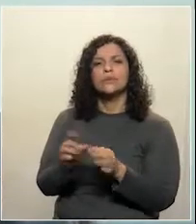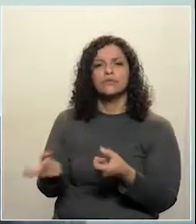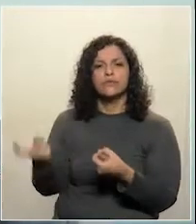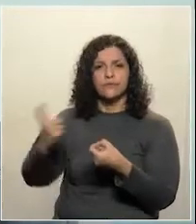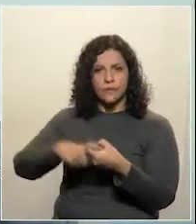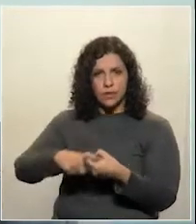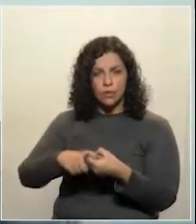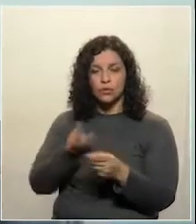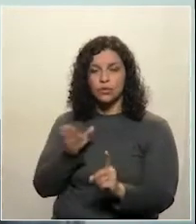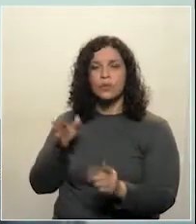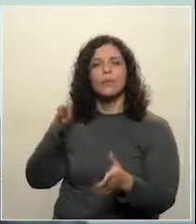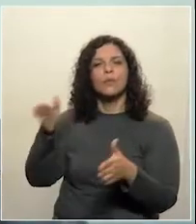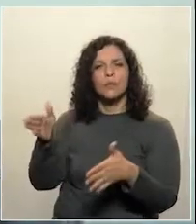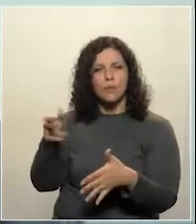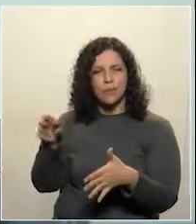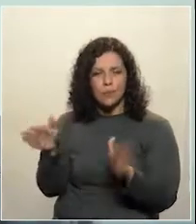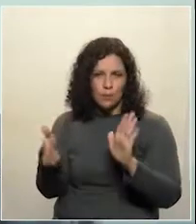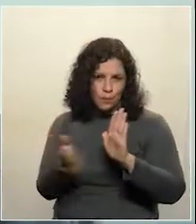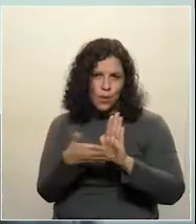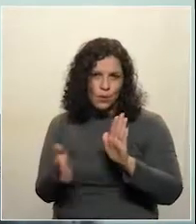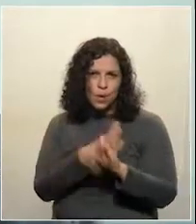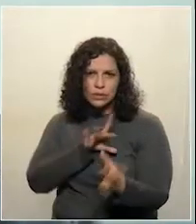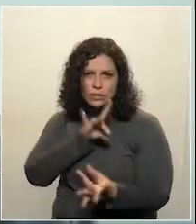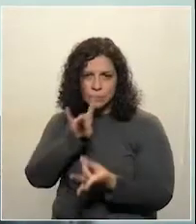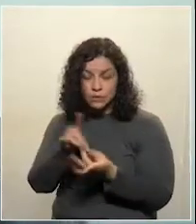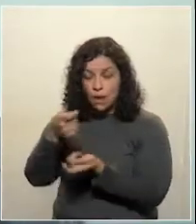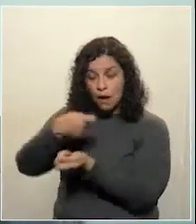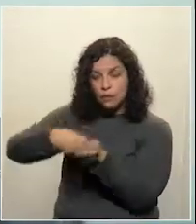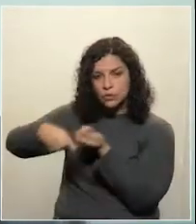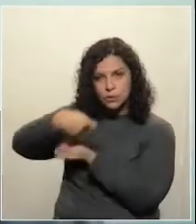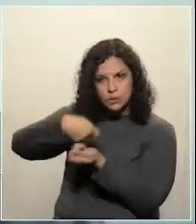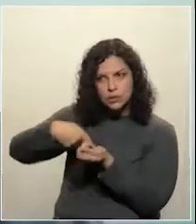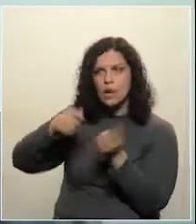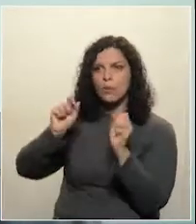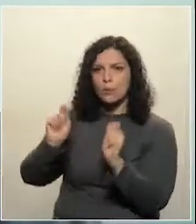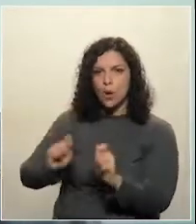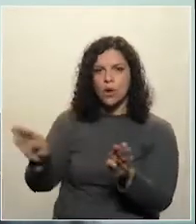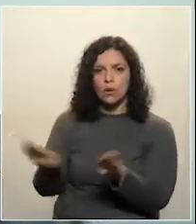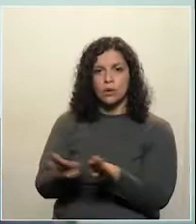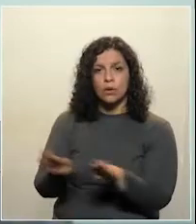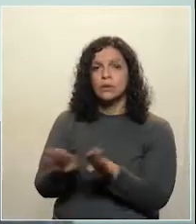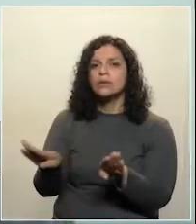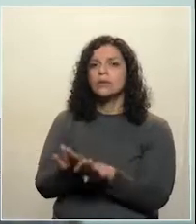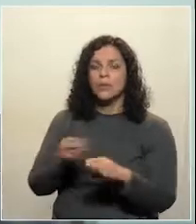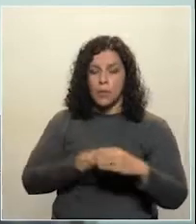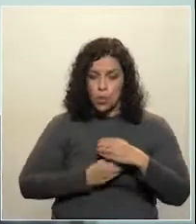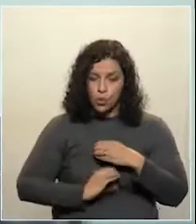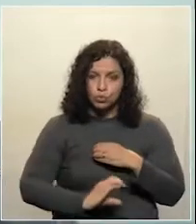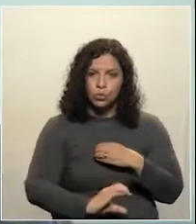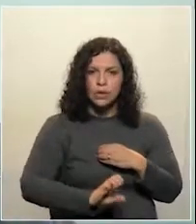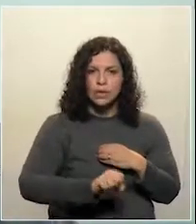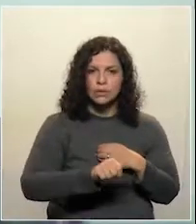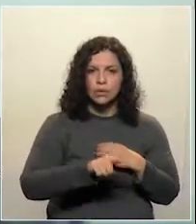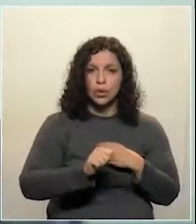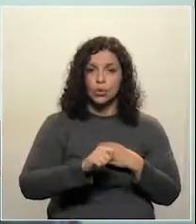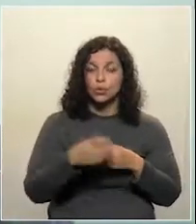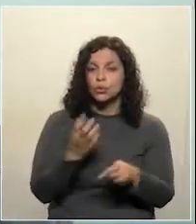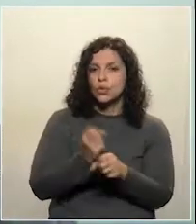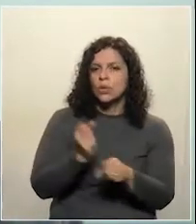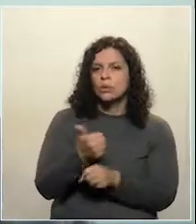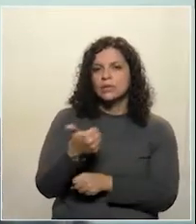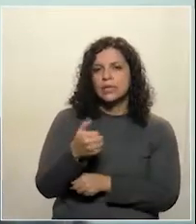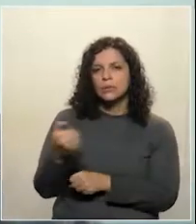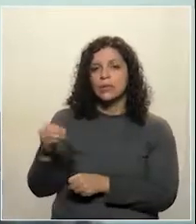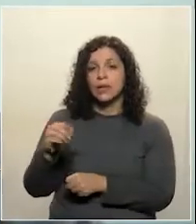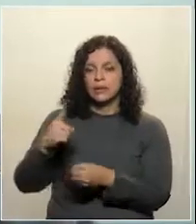para que essa sociedade pudesse administrar o esgotamento sanitário de 110 municípios do